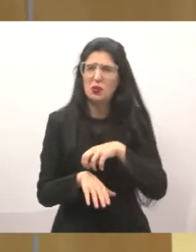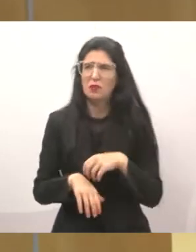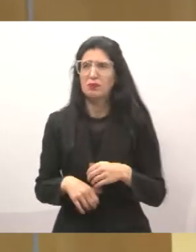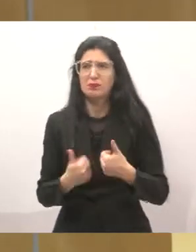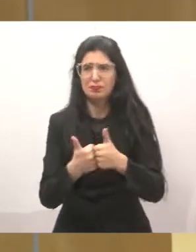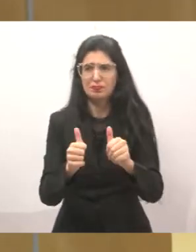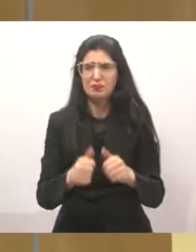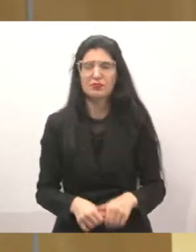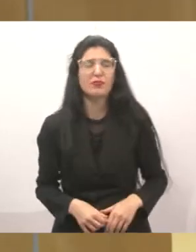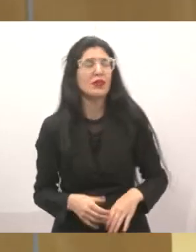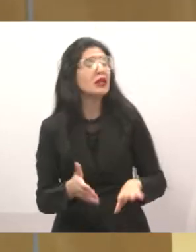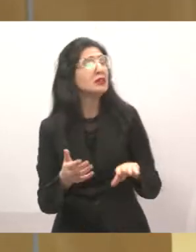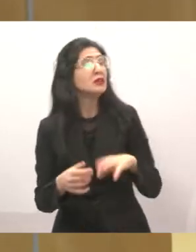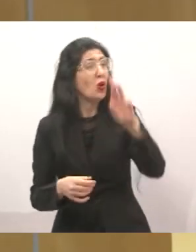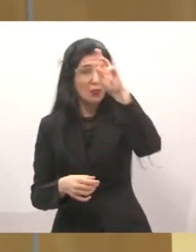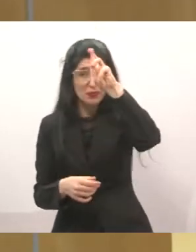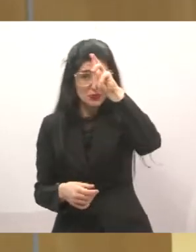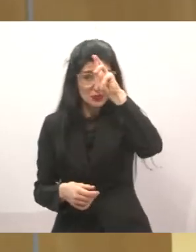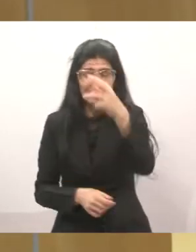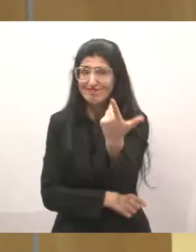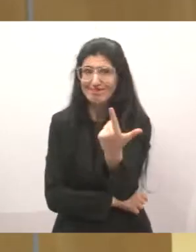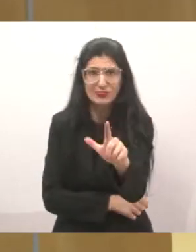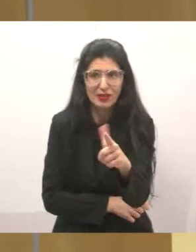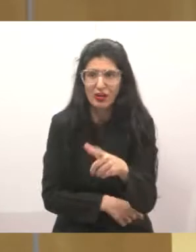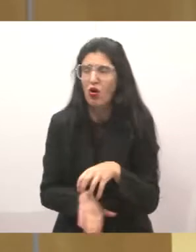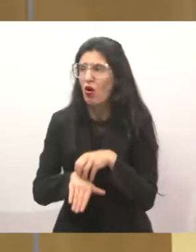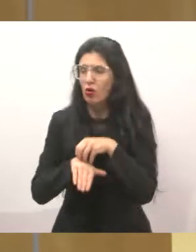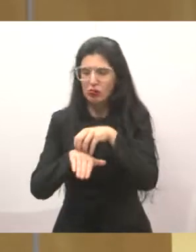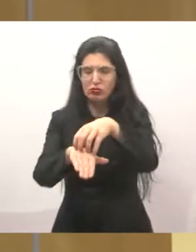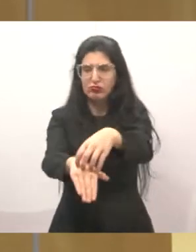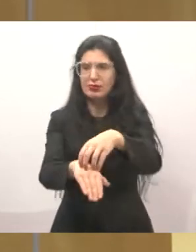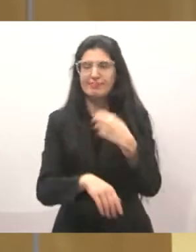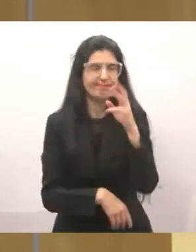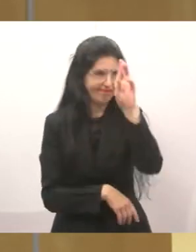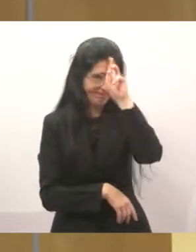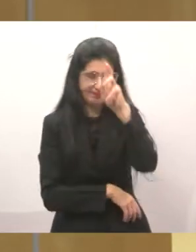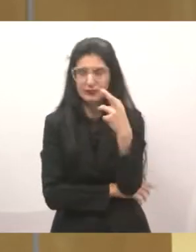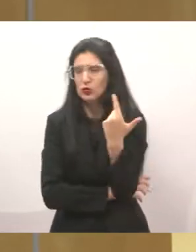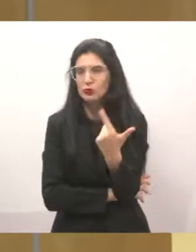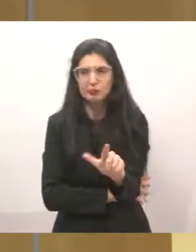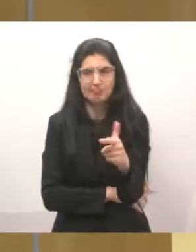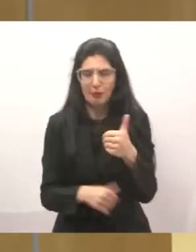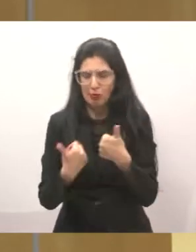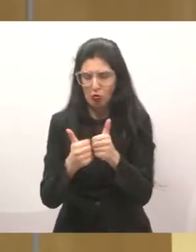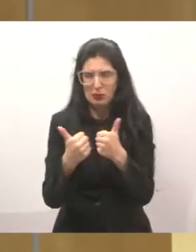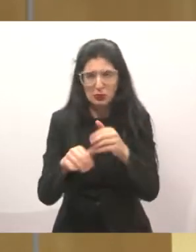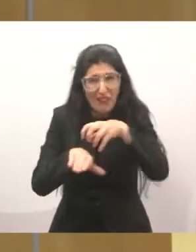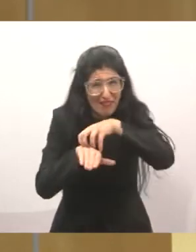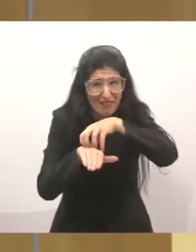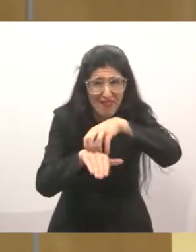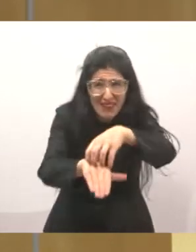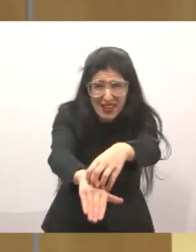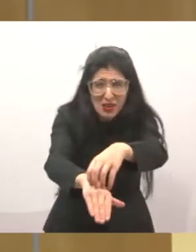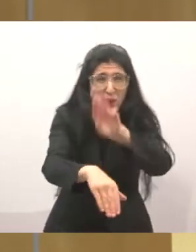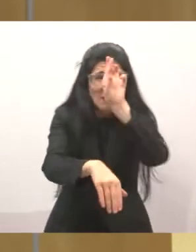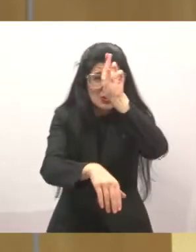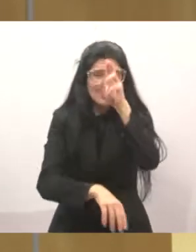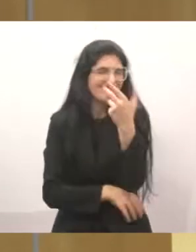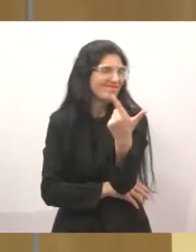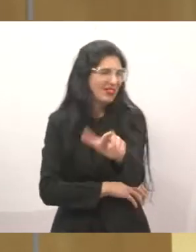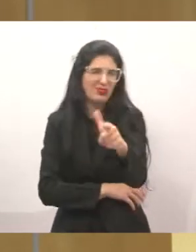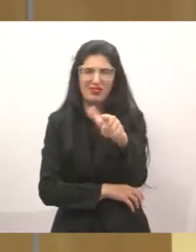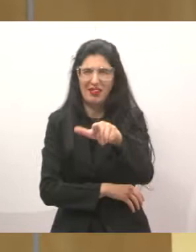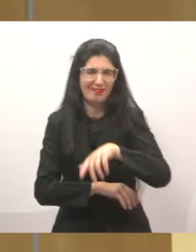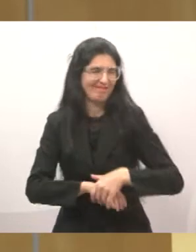ônibus de meio-dia que faz. A van que faz meio-dia lá, o micro-ônibus que faz meio-dia, vereador Valmir. Foi retirado do Remédio.